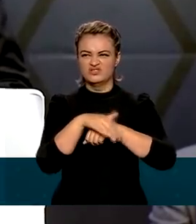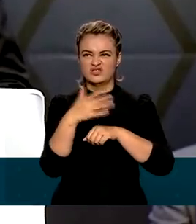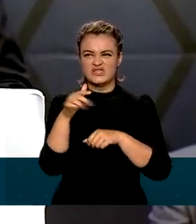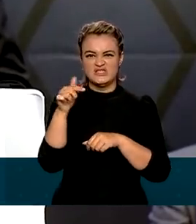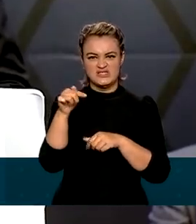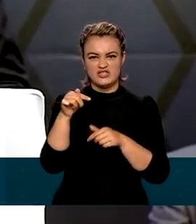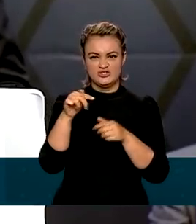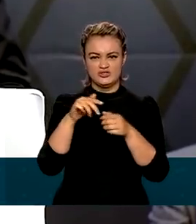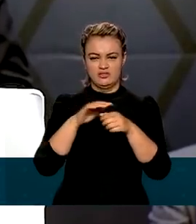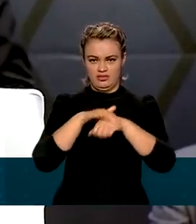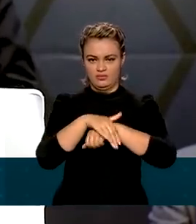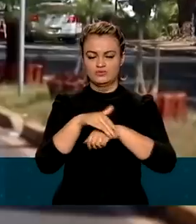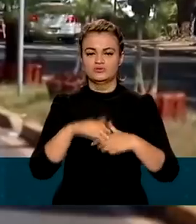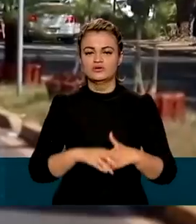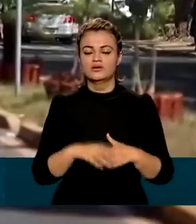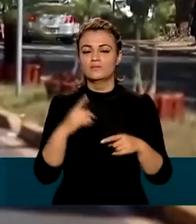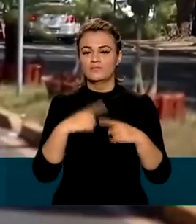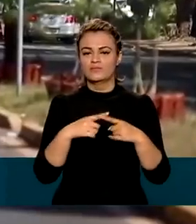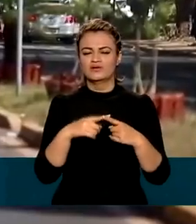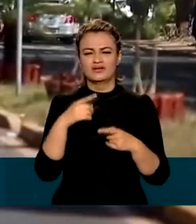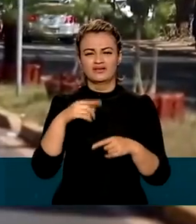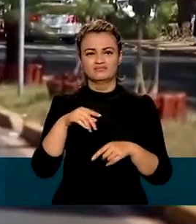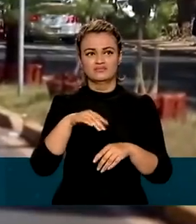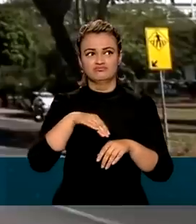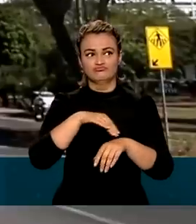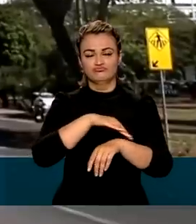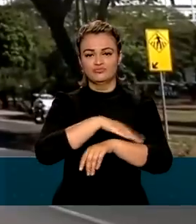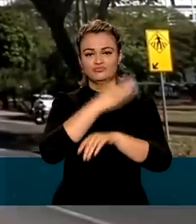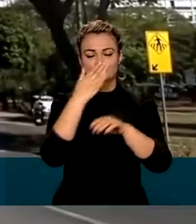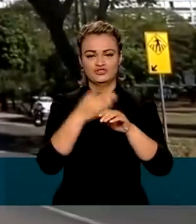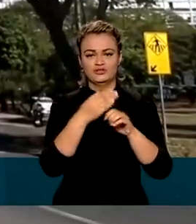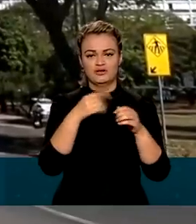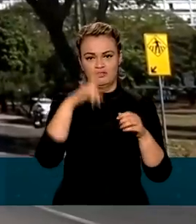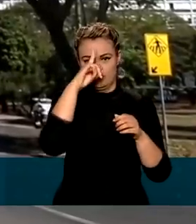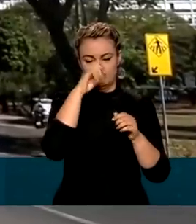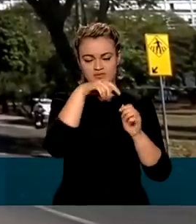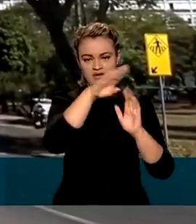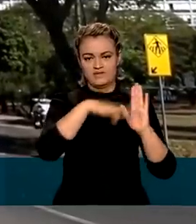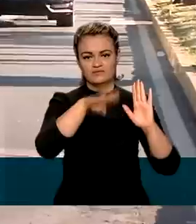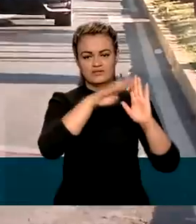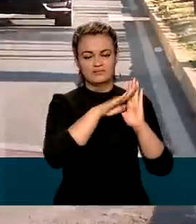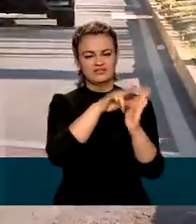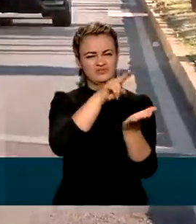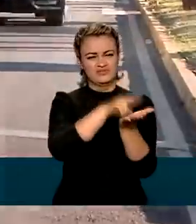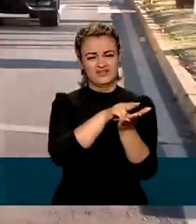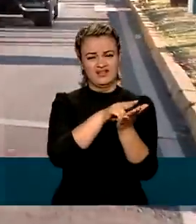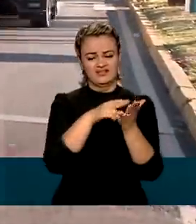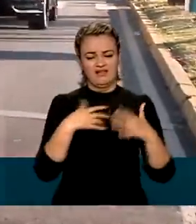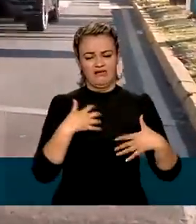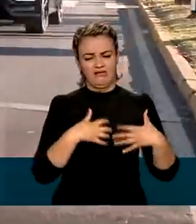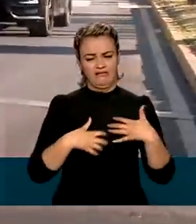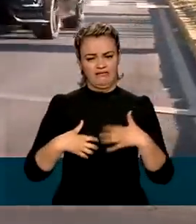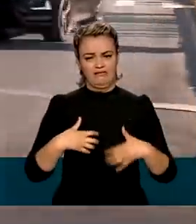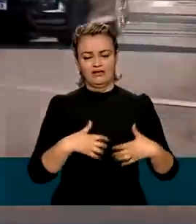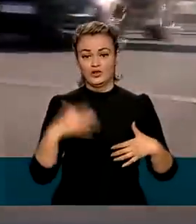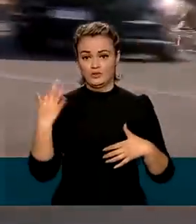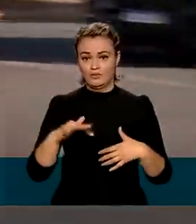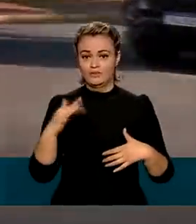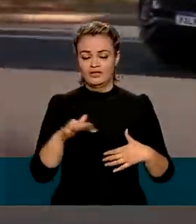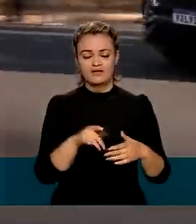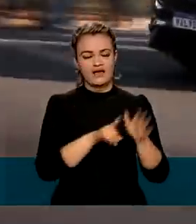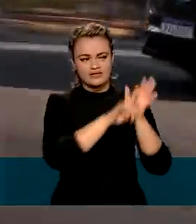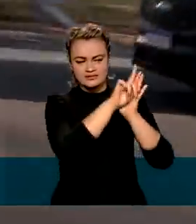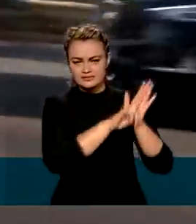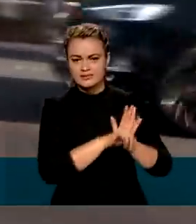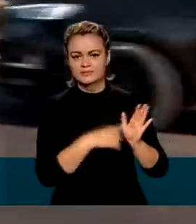de 7 horas da noite, depois de ter passado o dia internado no Hospital das Forças Armadas, em Brasília, onde passou por exames e alguns